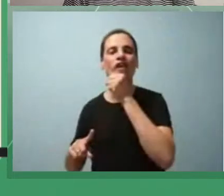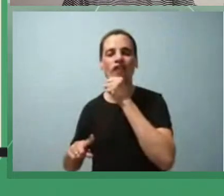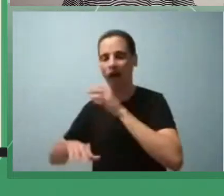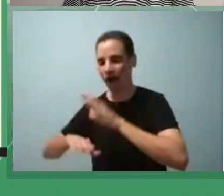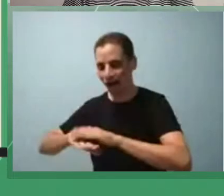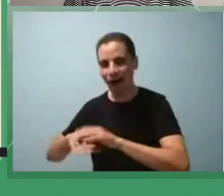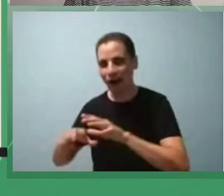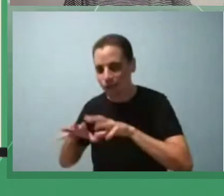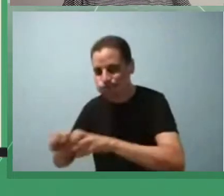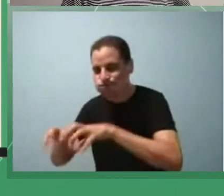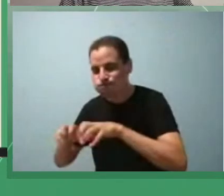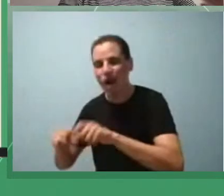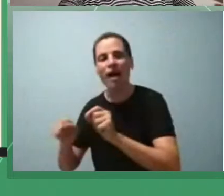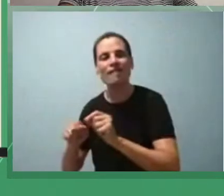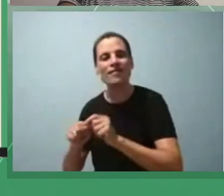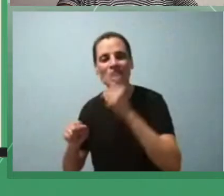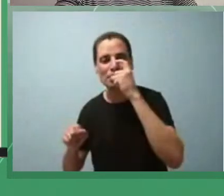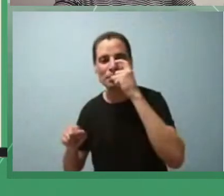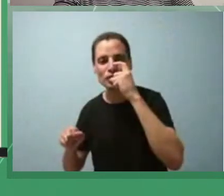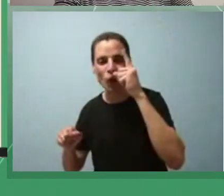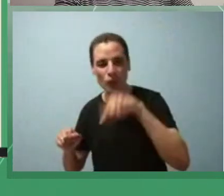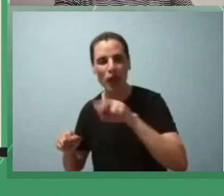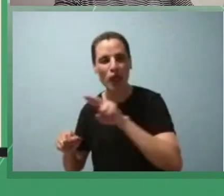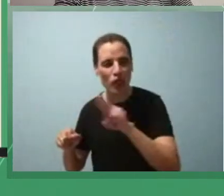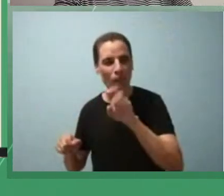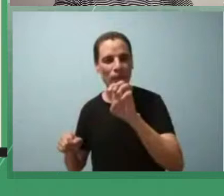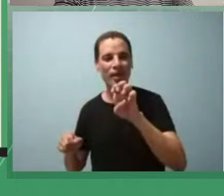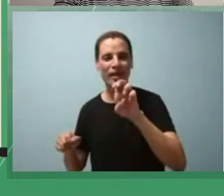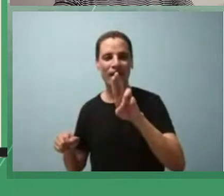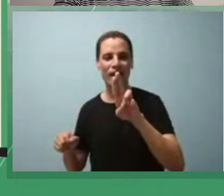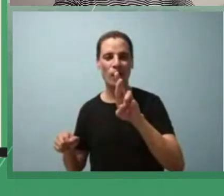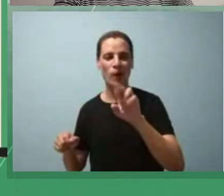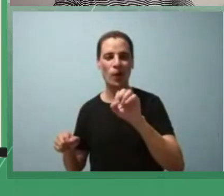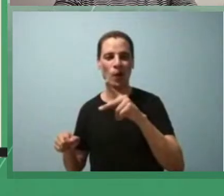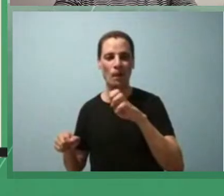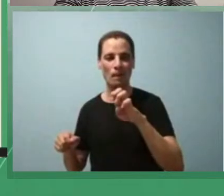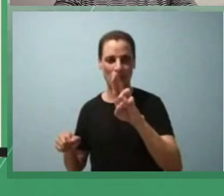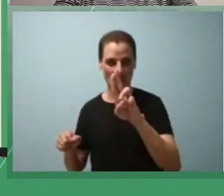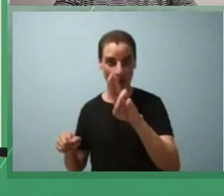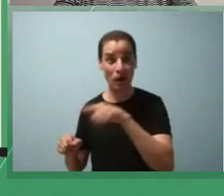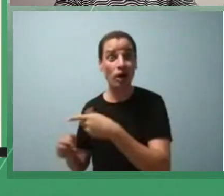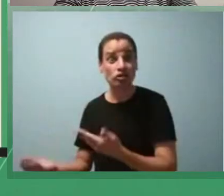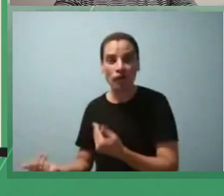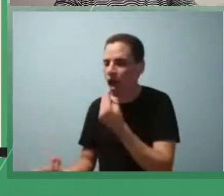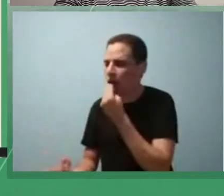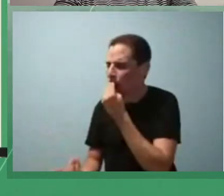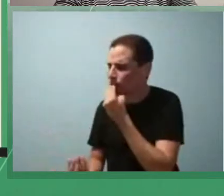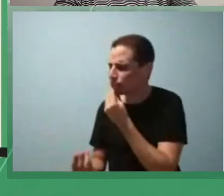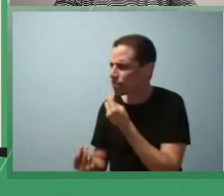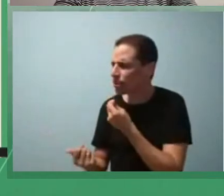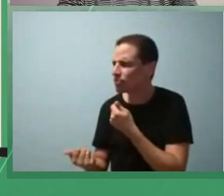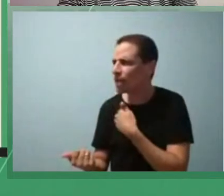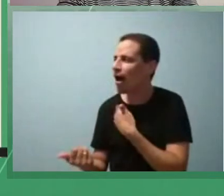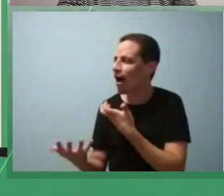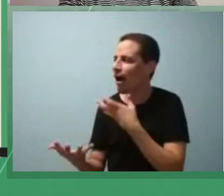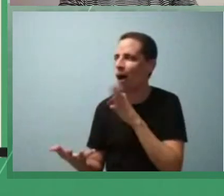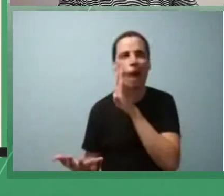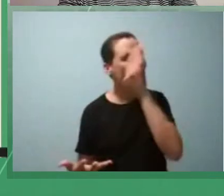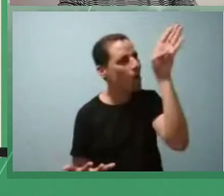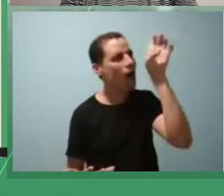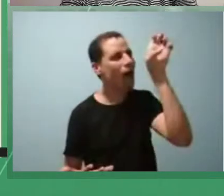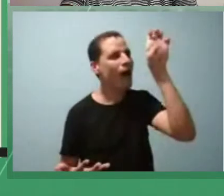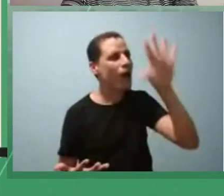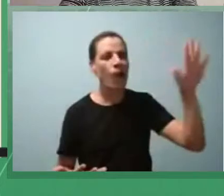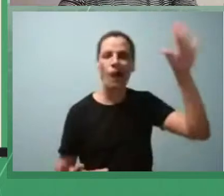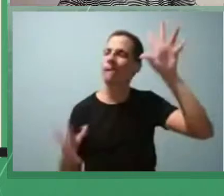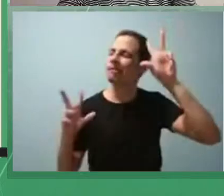que se chamava biscoito europeu então um ponto que poderia ser visto como uma mera alegoria ali dentro